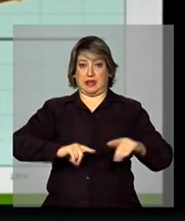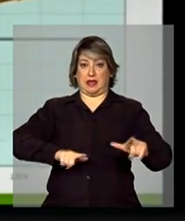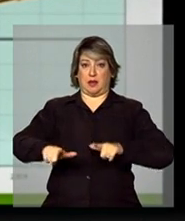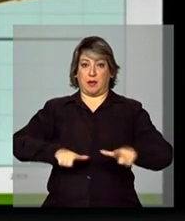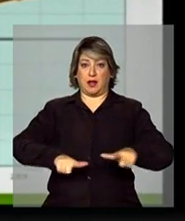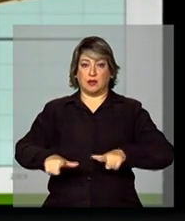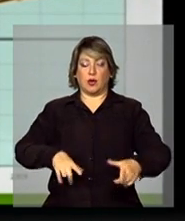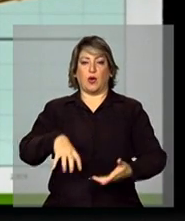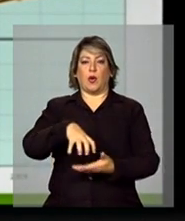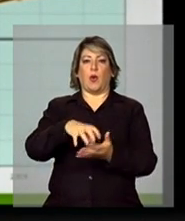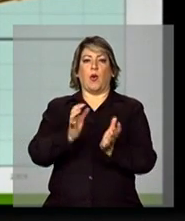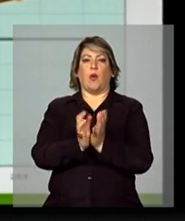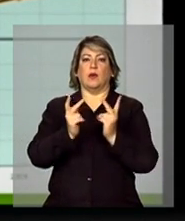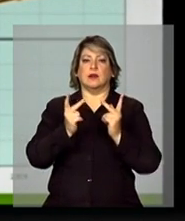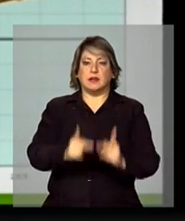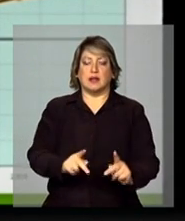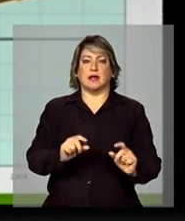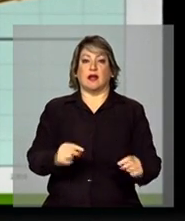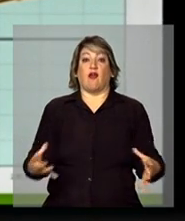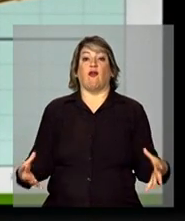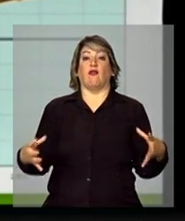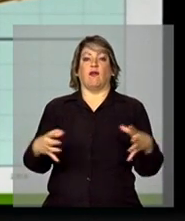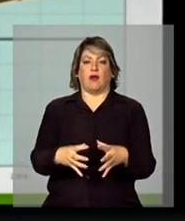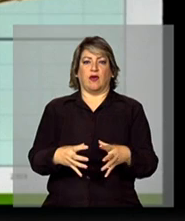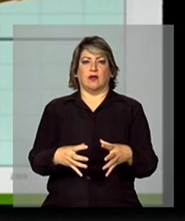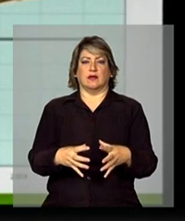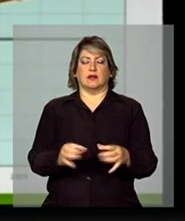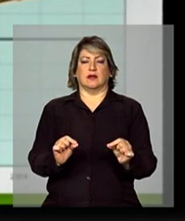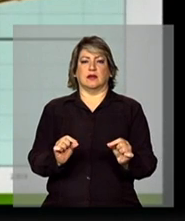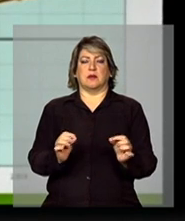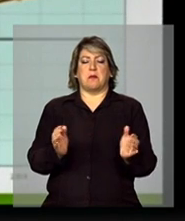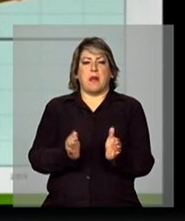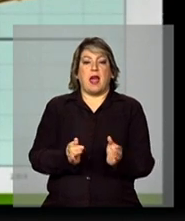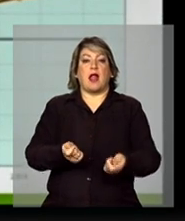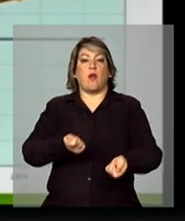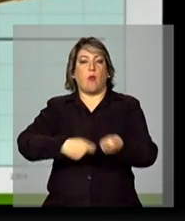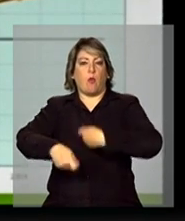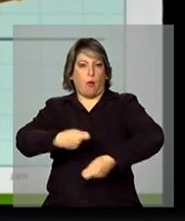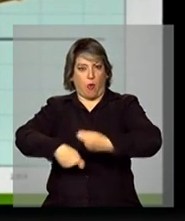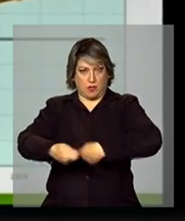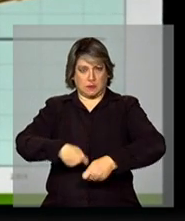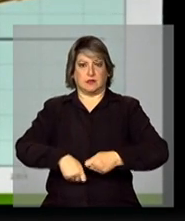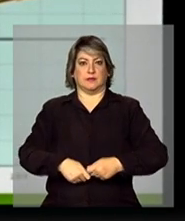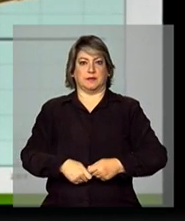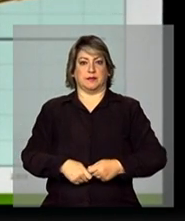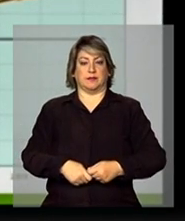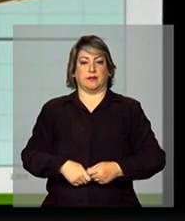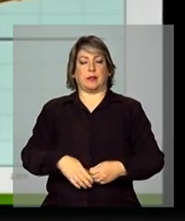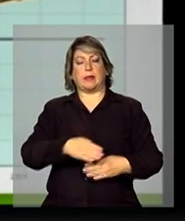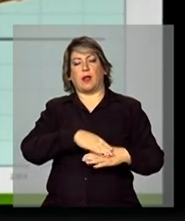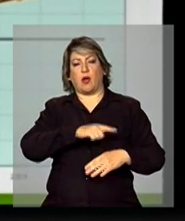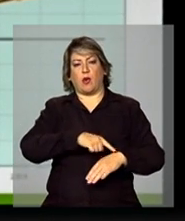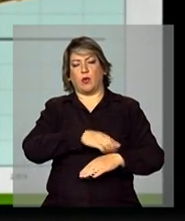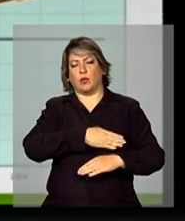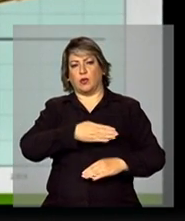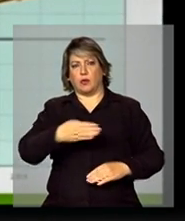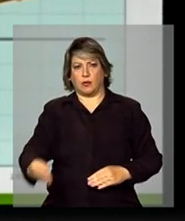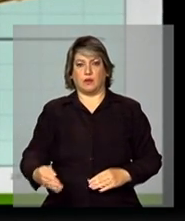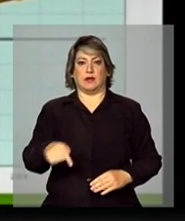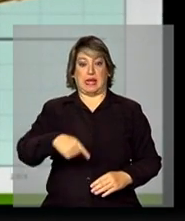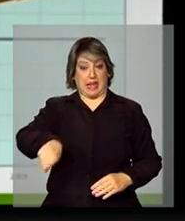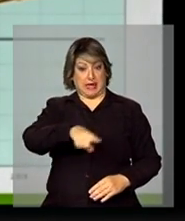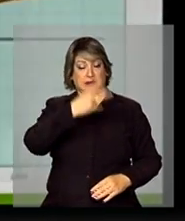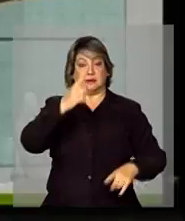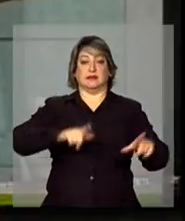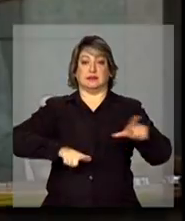trabalhadores envolvidos nos pequenos empreendimentos. E, ao longo desse período, esses trabalhadores